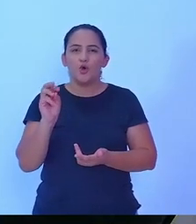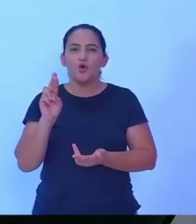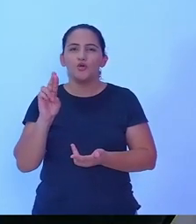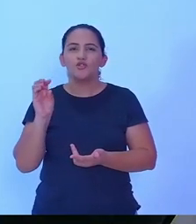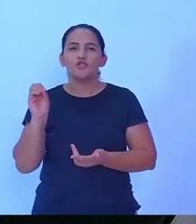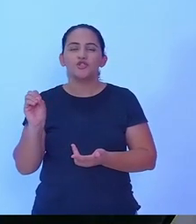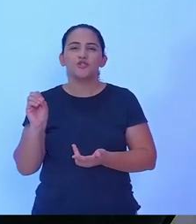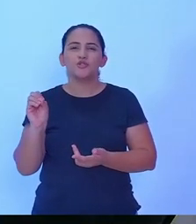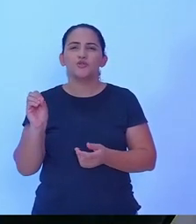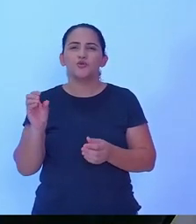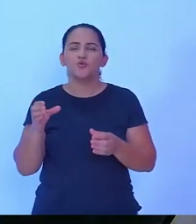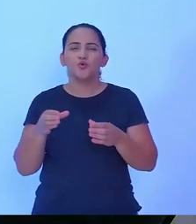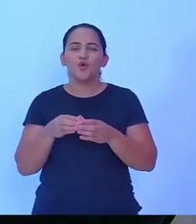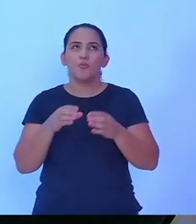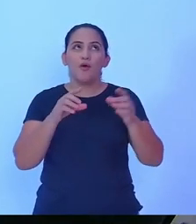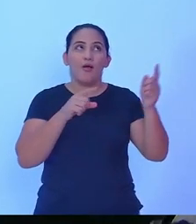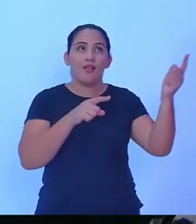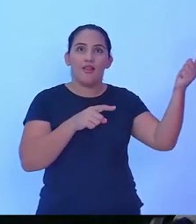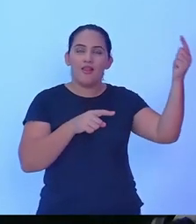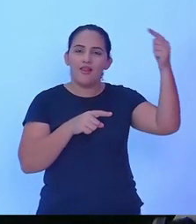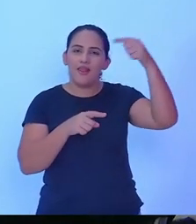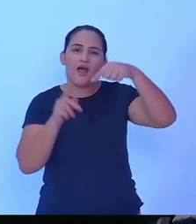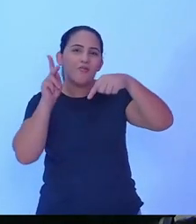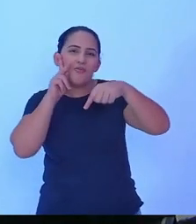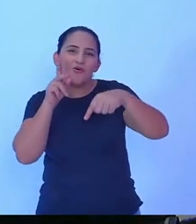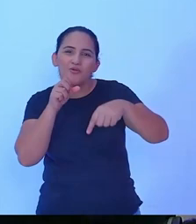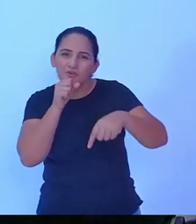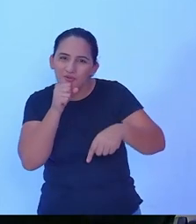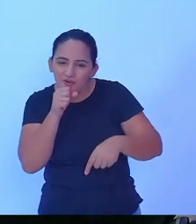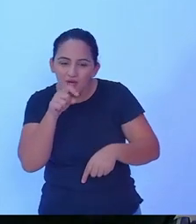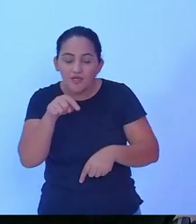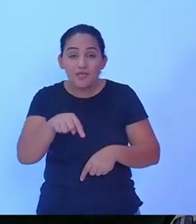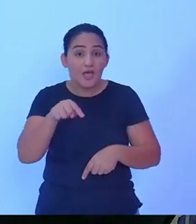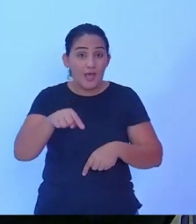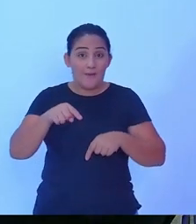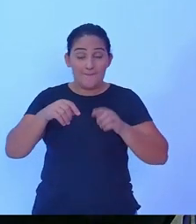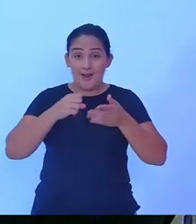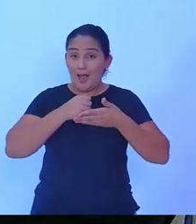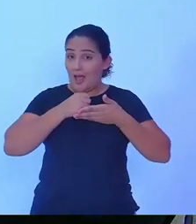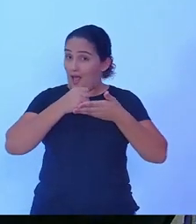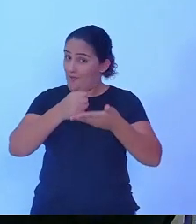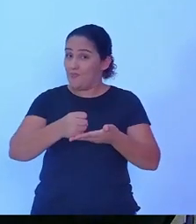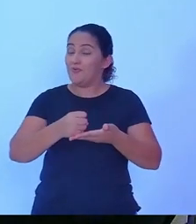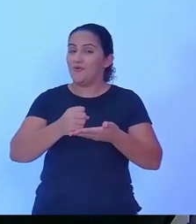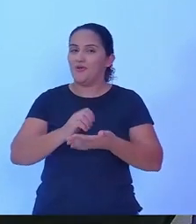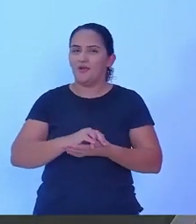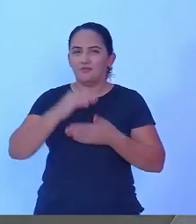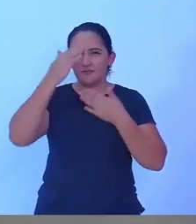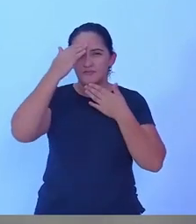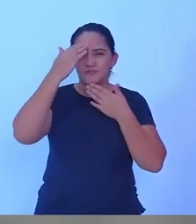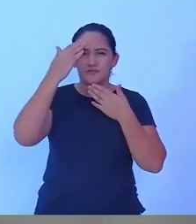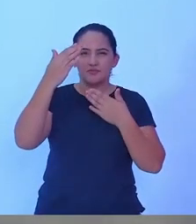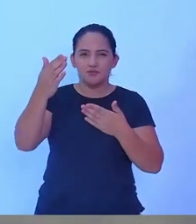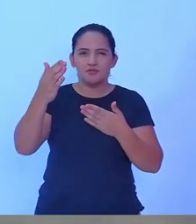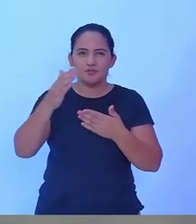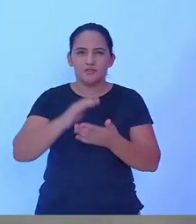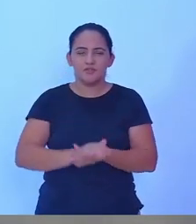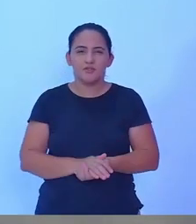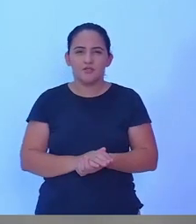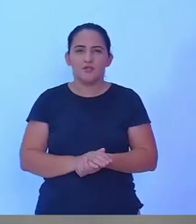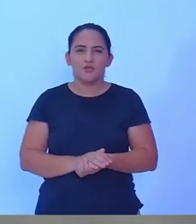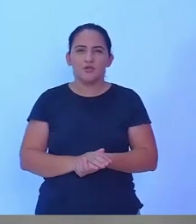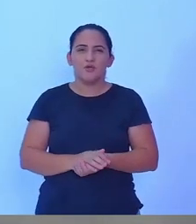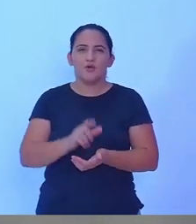lá de Porto Velho da TV TV do Povo que nos ajudou agradecer ao Lucélio Campos com sua